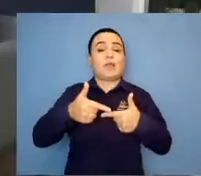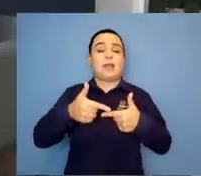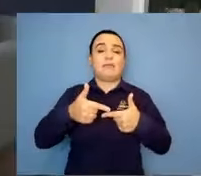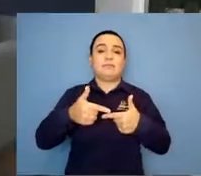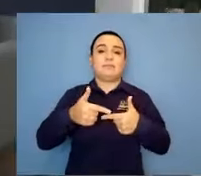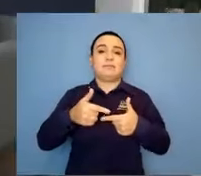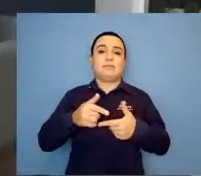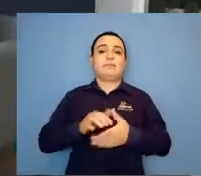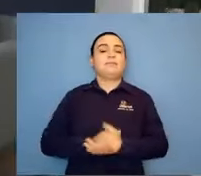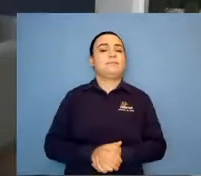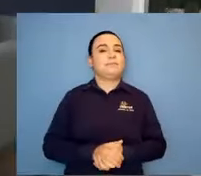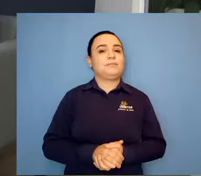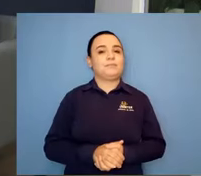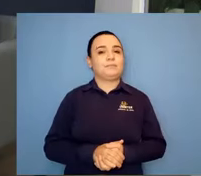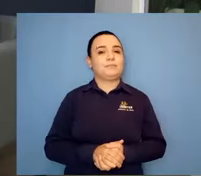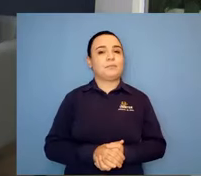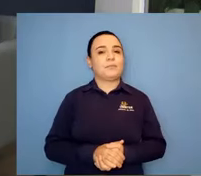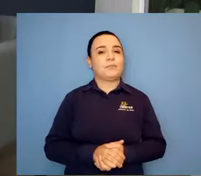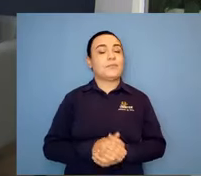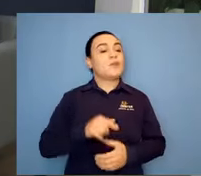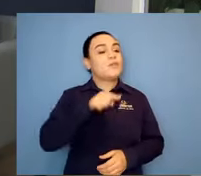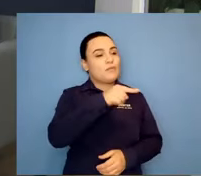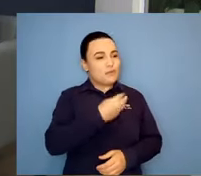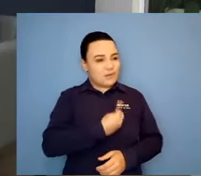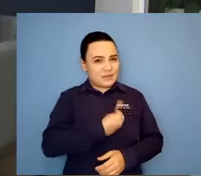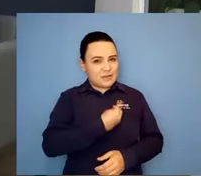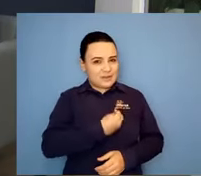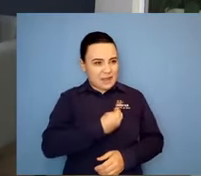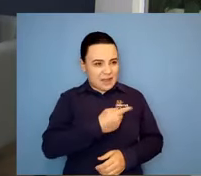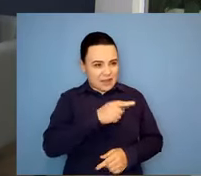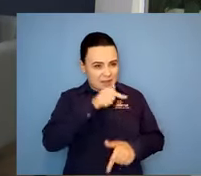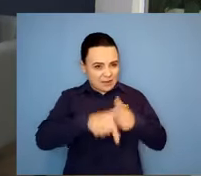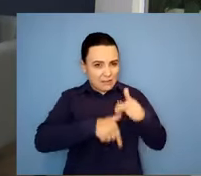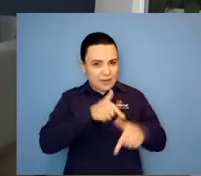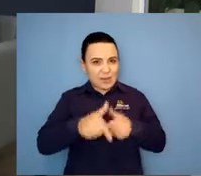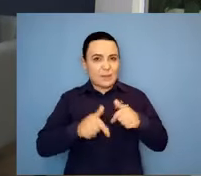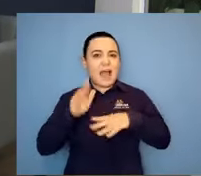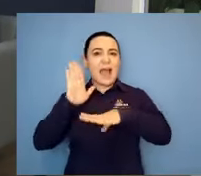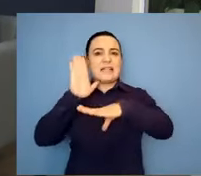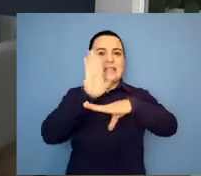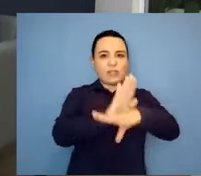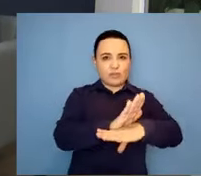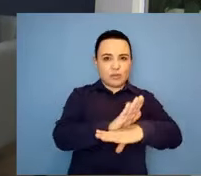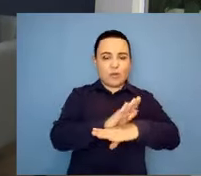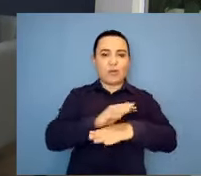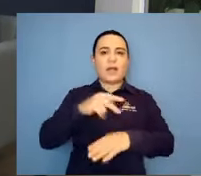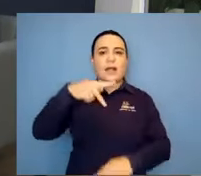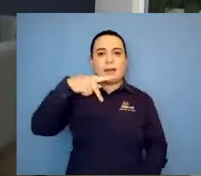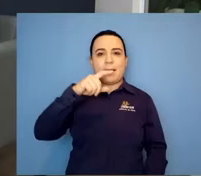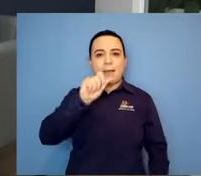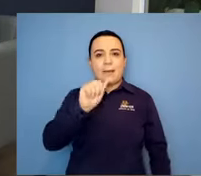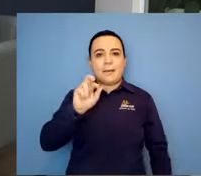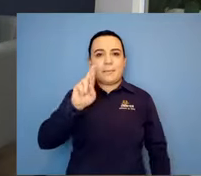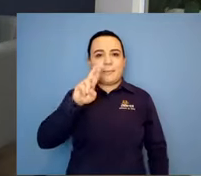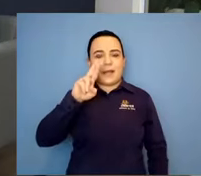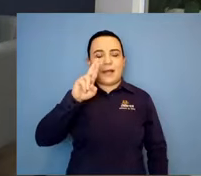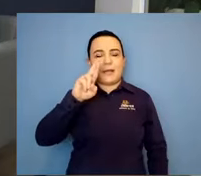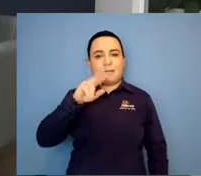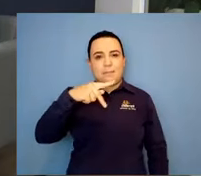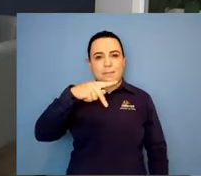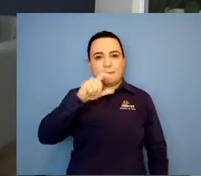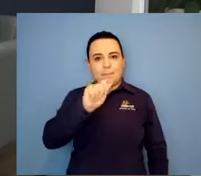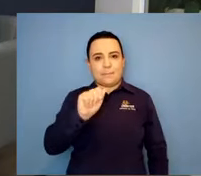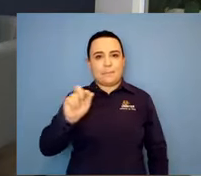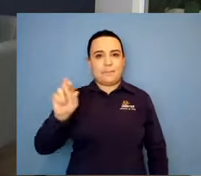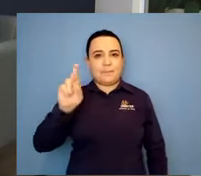está agora trabalhando como assessora parlamentar na Assembleia Legislativa. Estou. Com a deputada